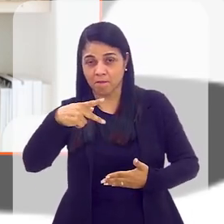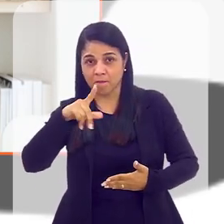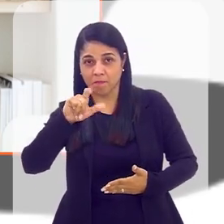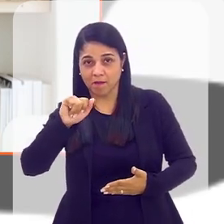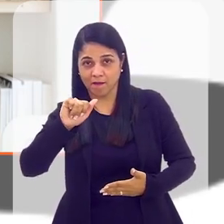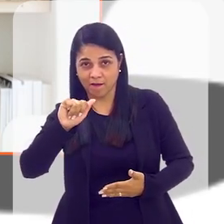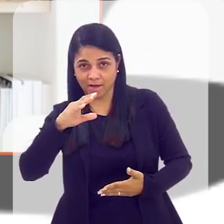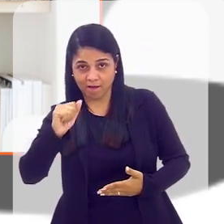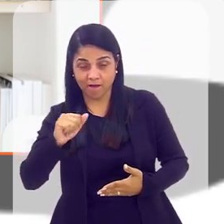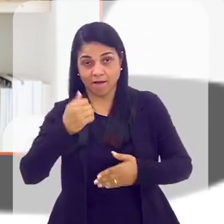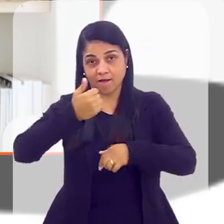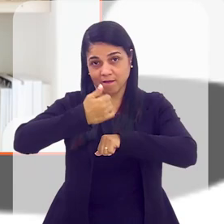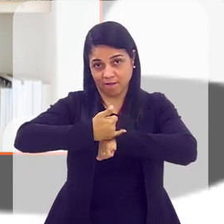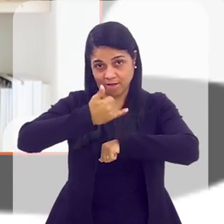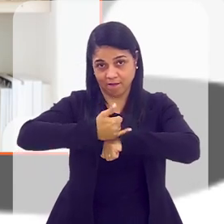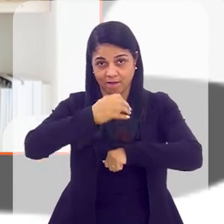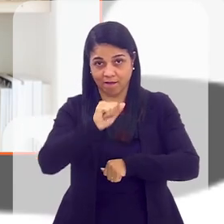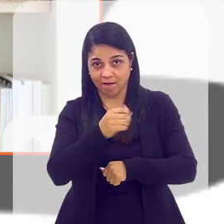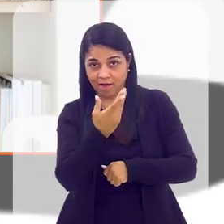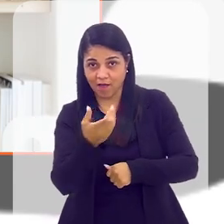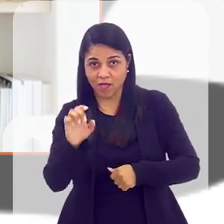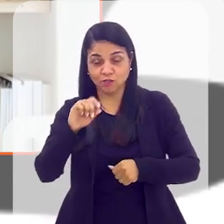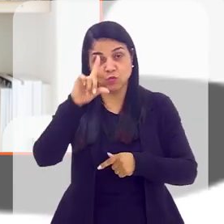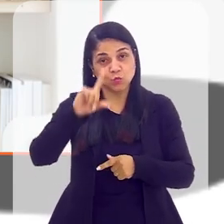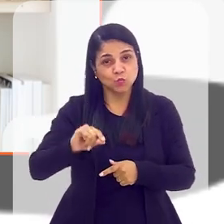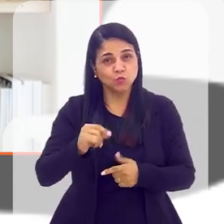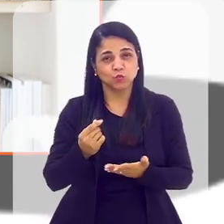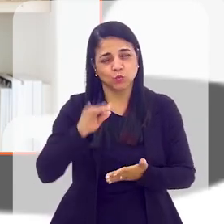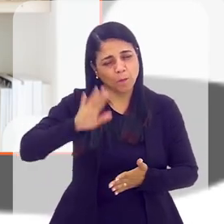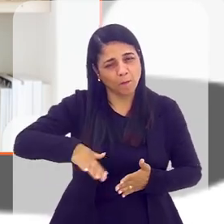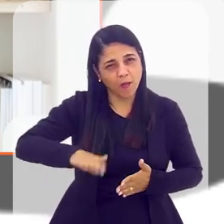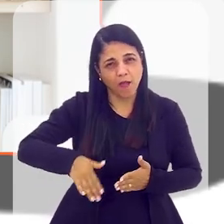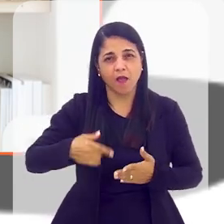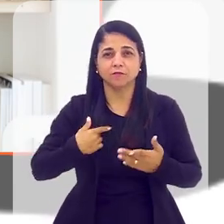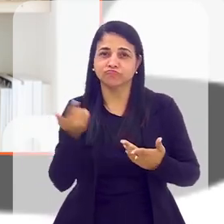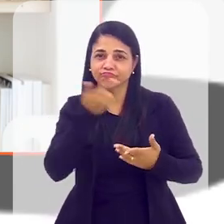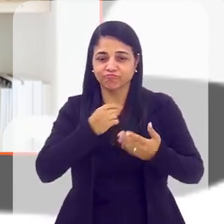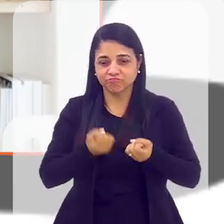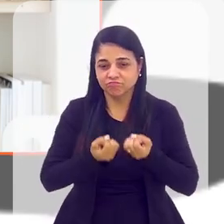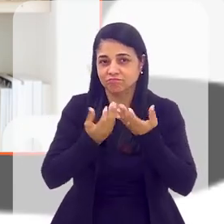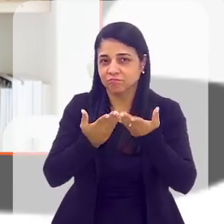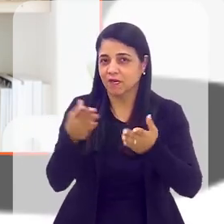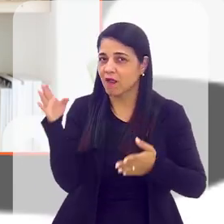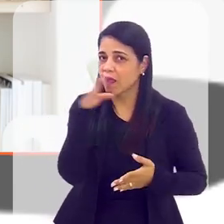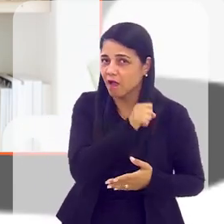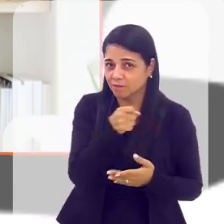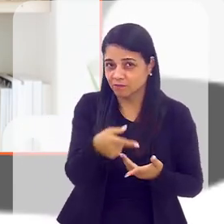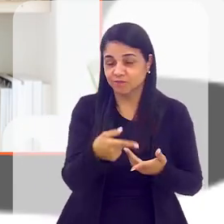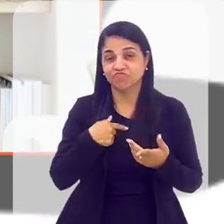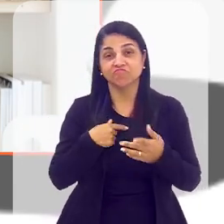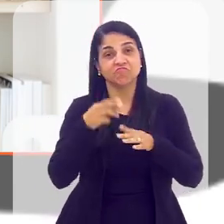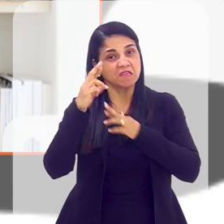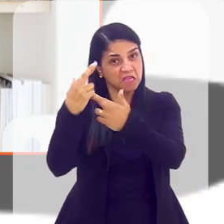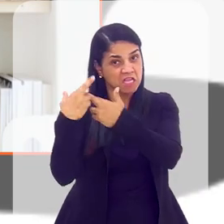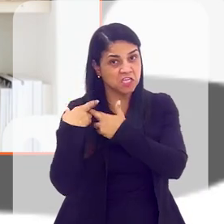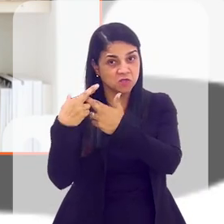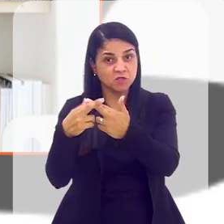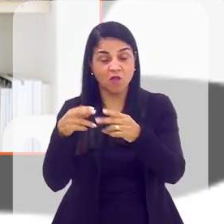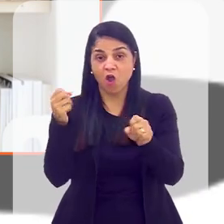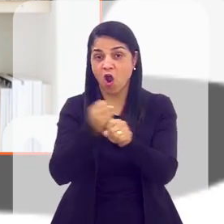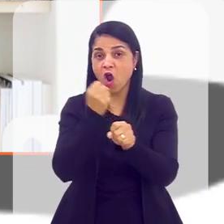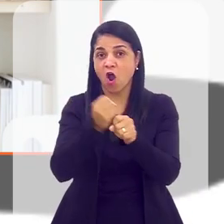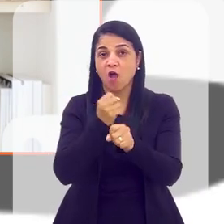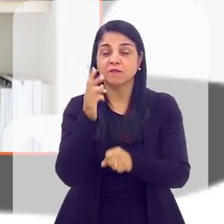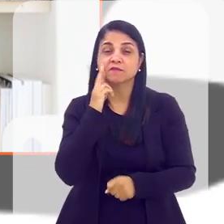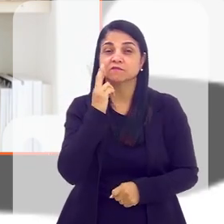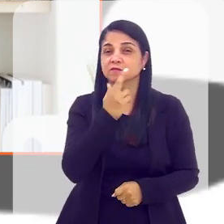estaduais e municipais pelo seu custo mais baixo e maior agilidade na entrega. Eles que foram os responsáveis pela obra